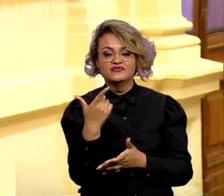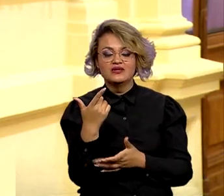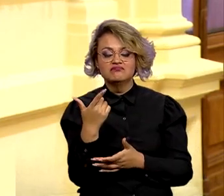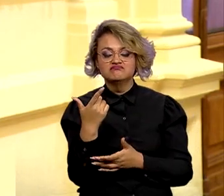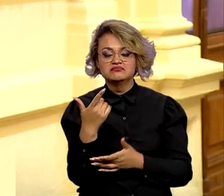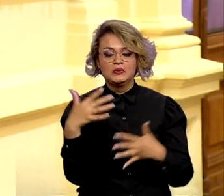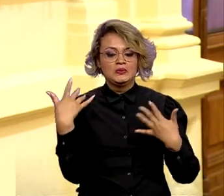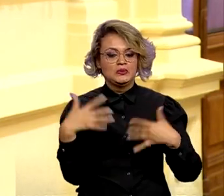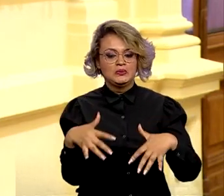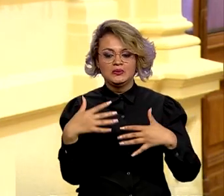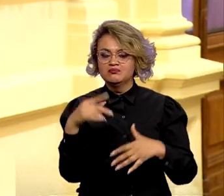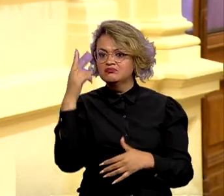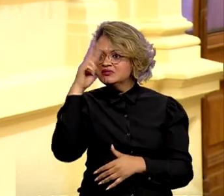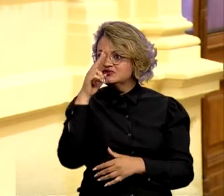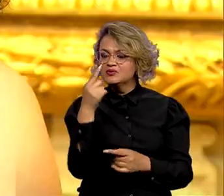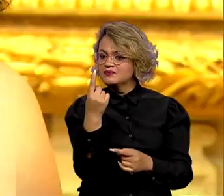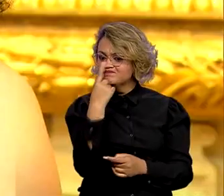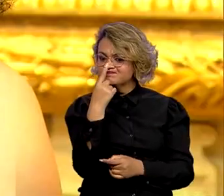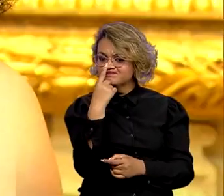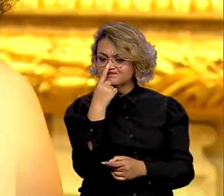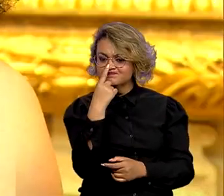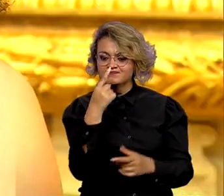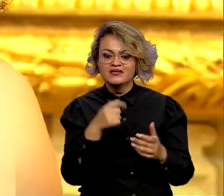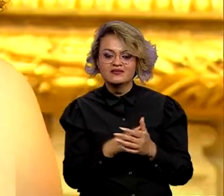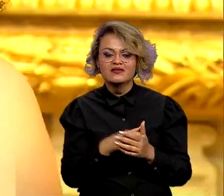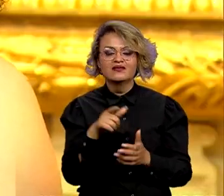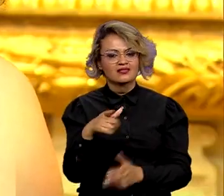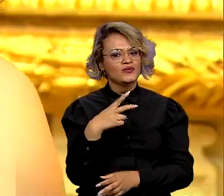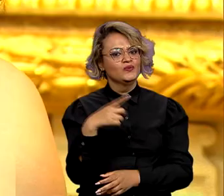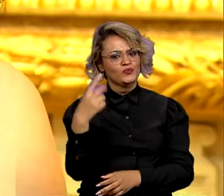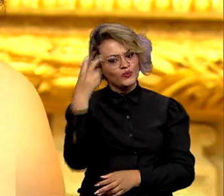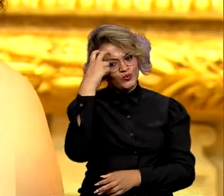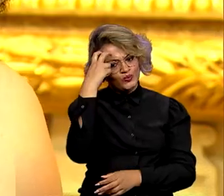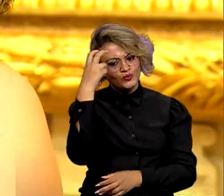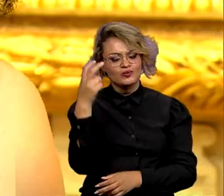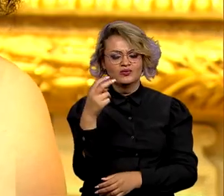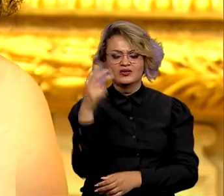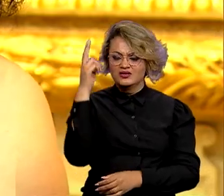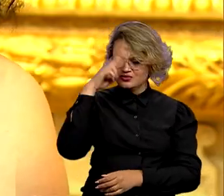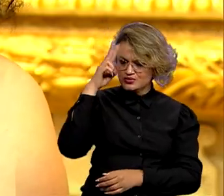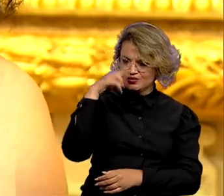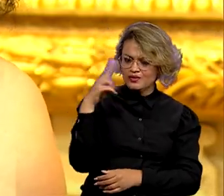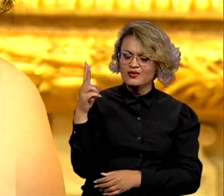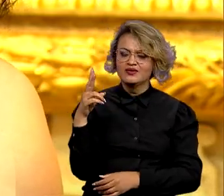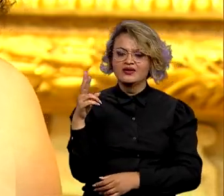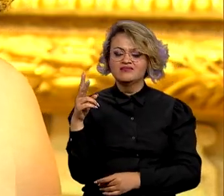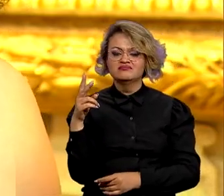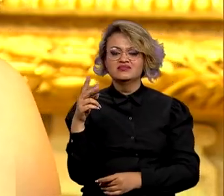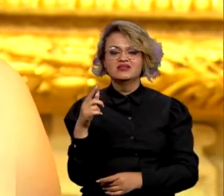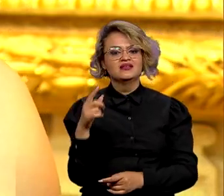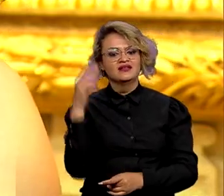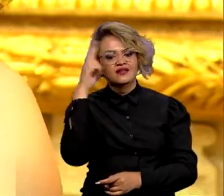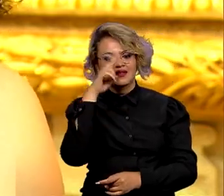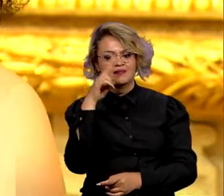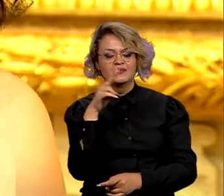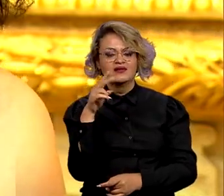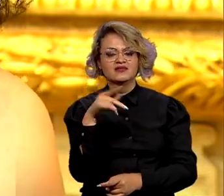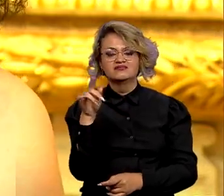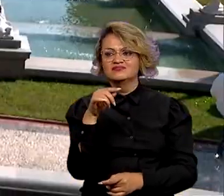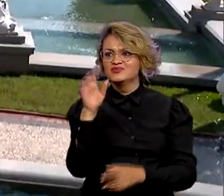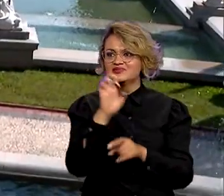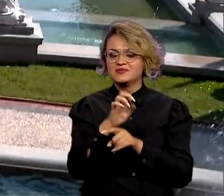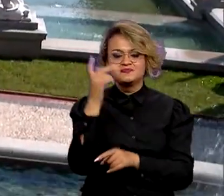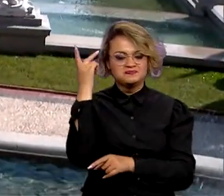assim, perto, próxima. Tem essa cultura histórica e que remete tudo a São